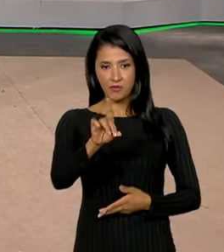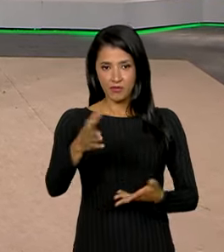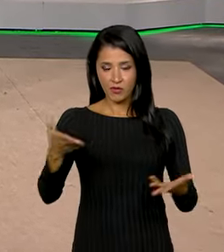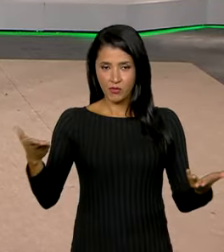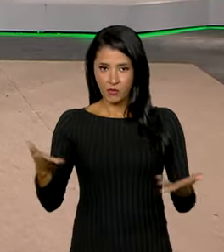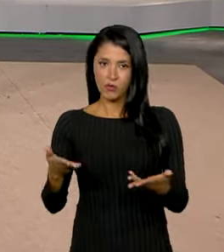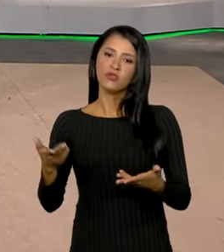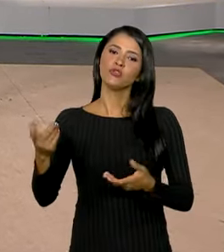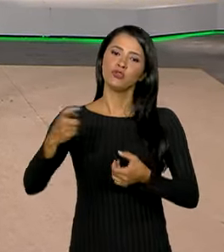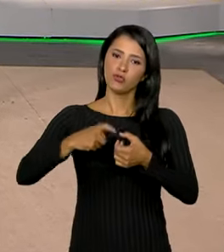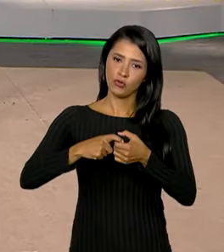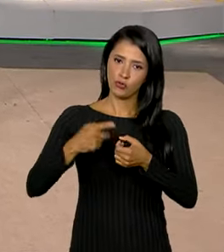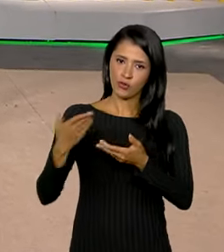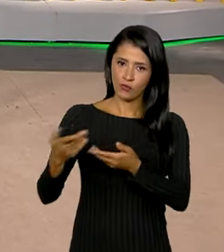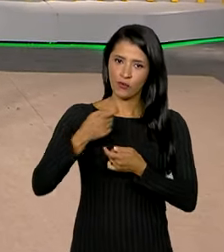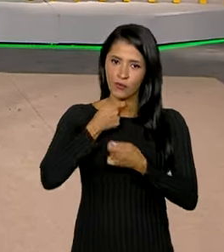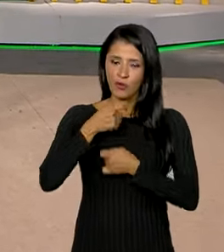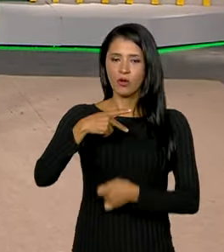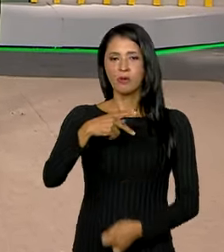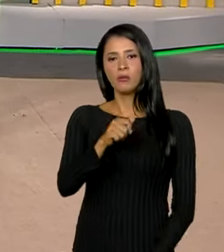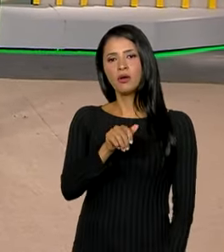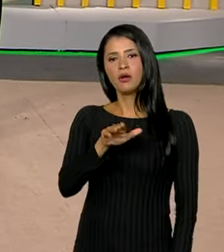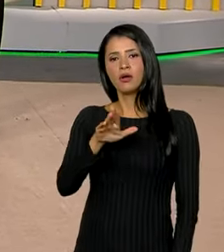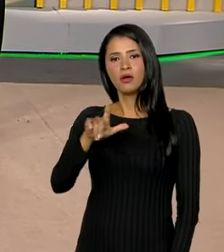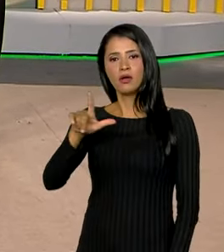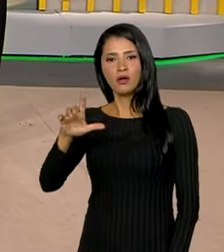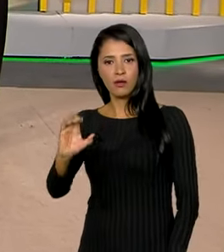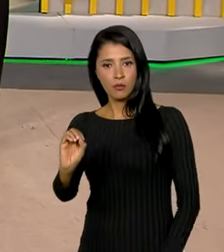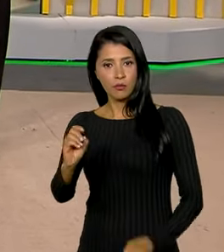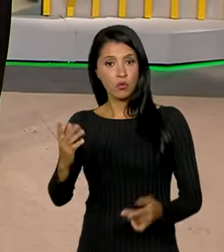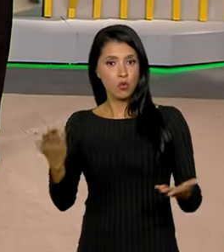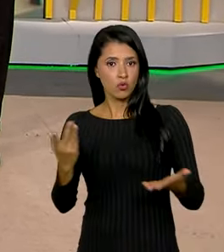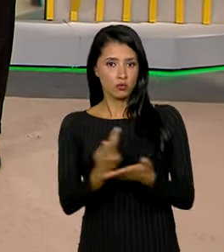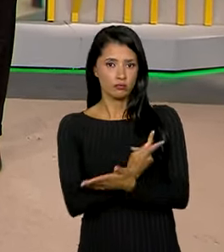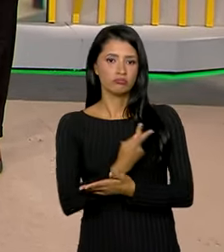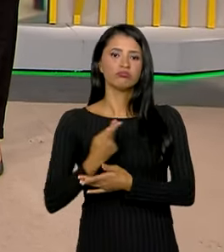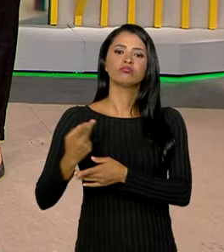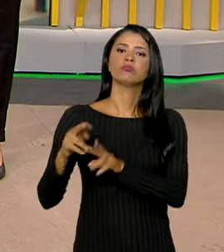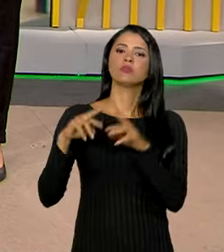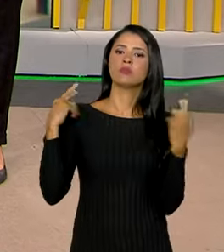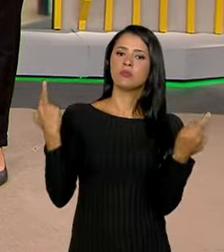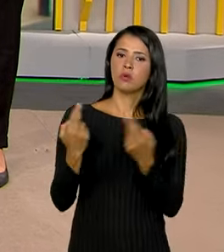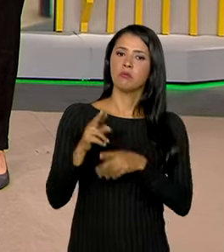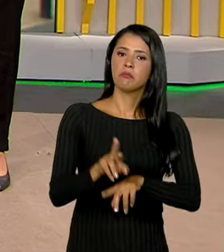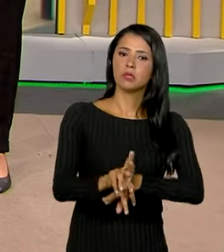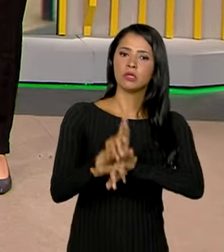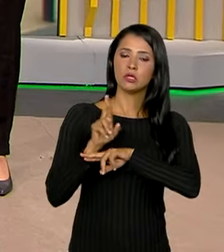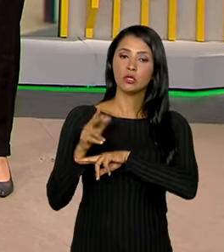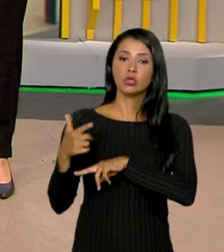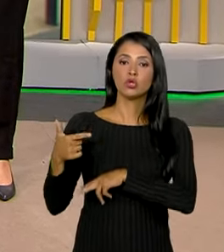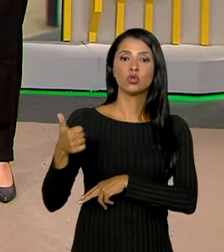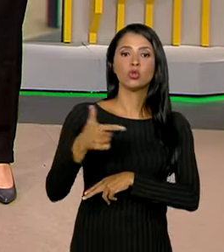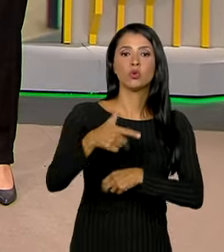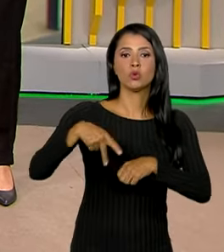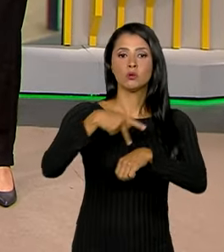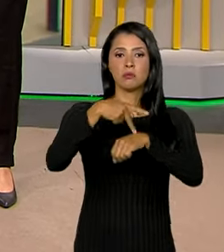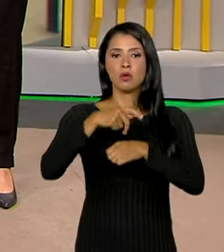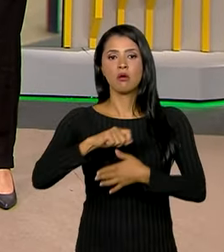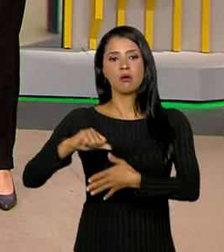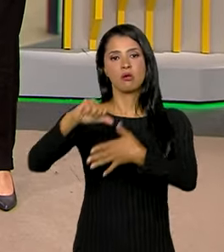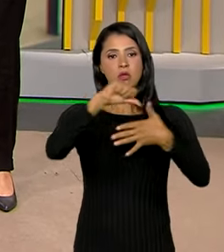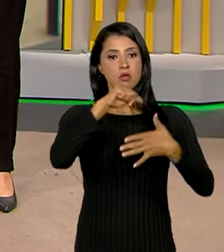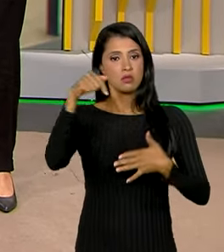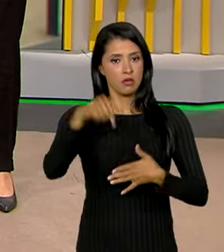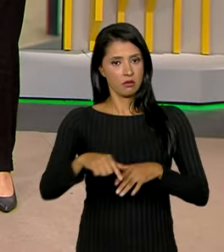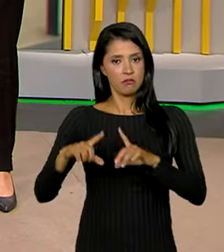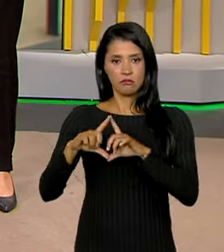E vamos falar de novo ao vivo com o repórter Pablo Mundin, porque hoje ocorreu uma reunião entre representantes de 12 países sul-americanos